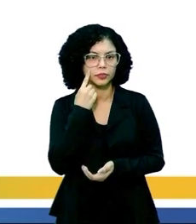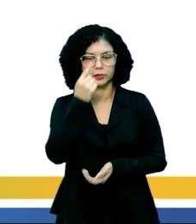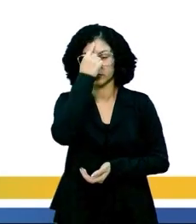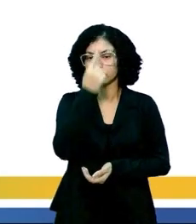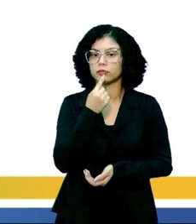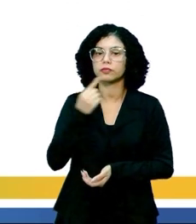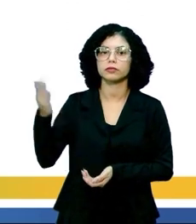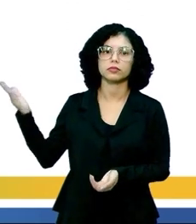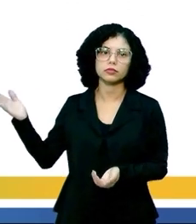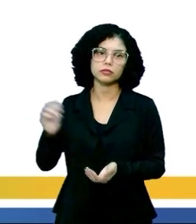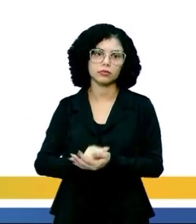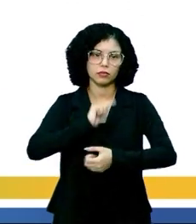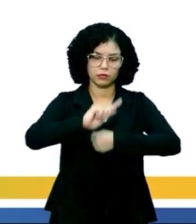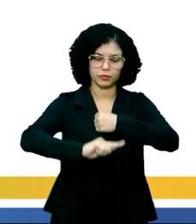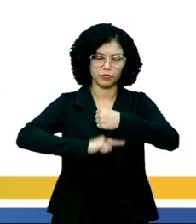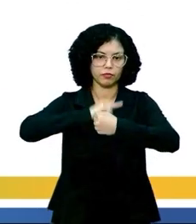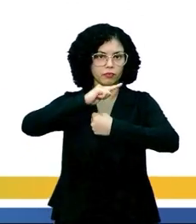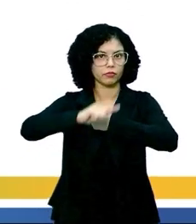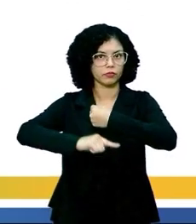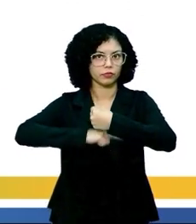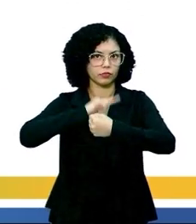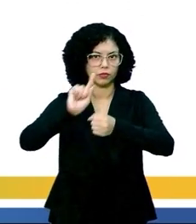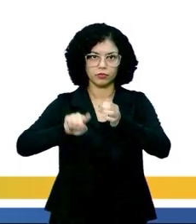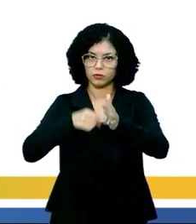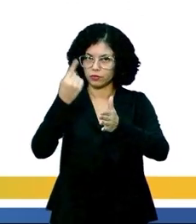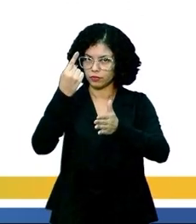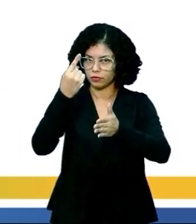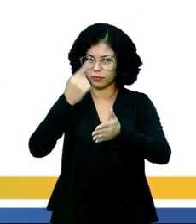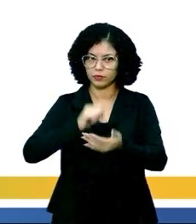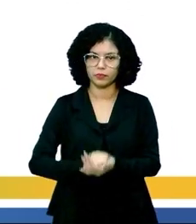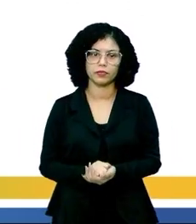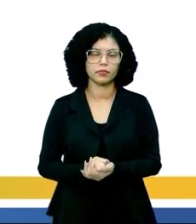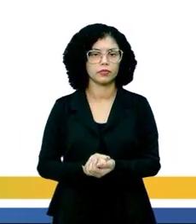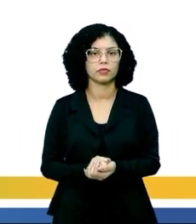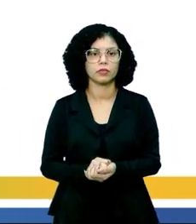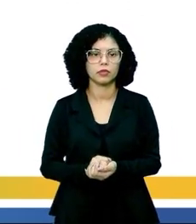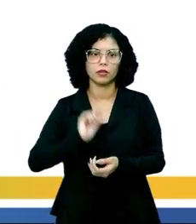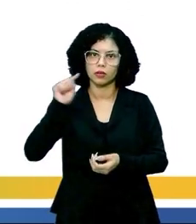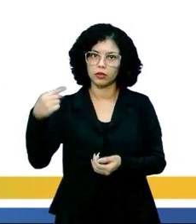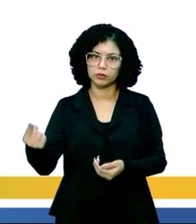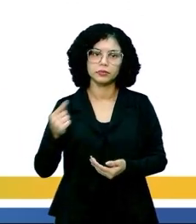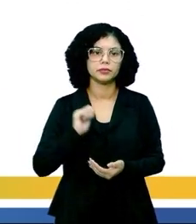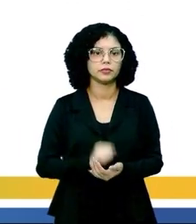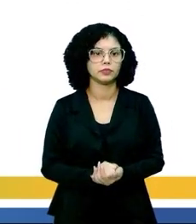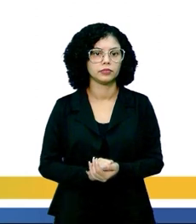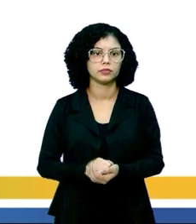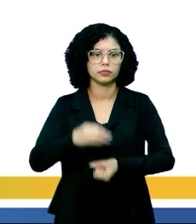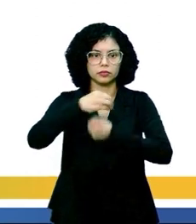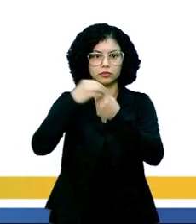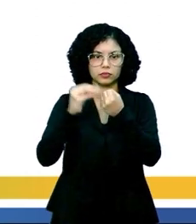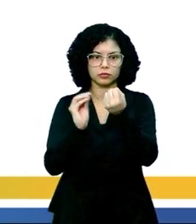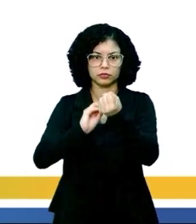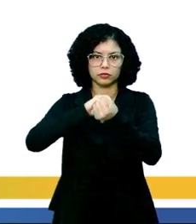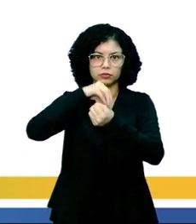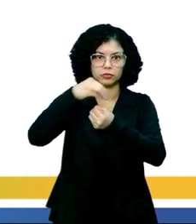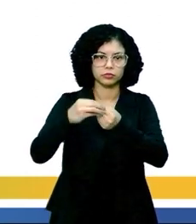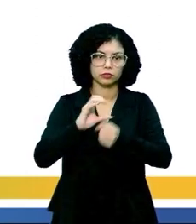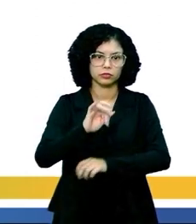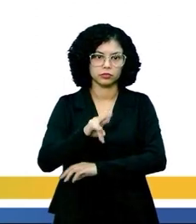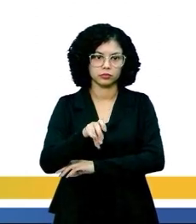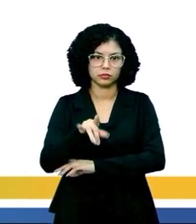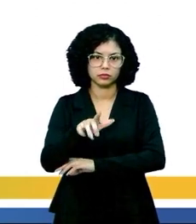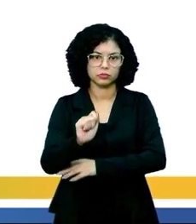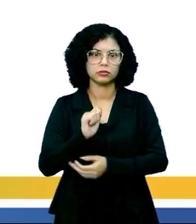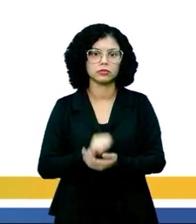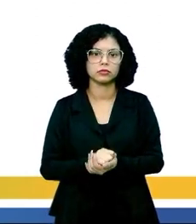imagem, temos o átomo, que é o nosso primeiro nível, tá? Seguido aí pelo nosso colega molécula, temos a